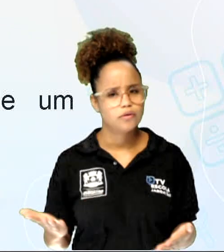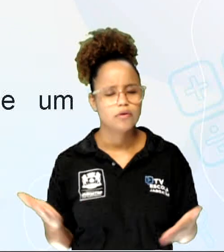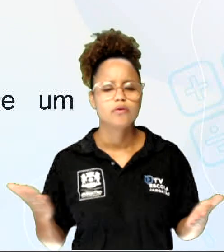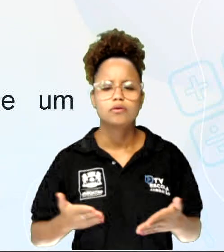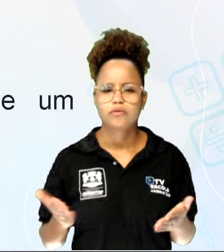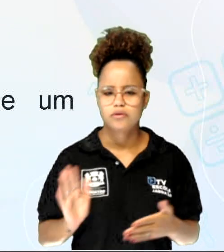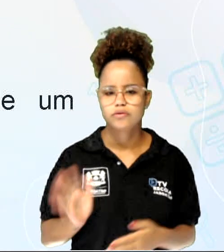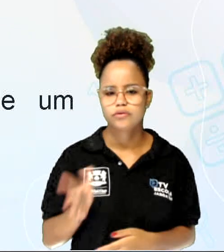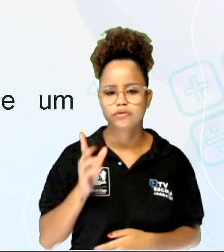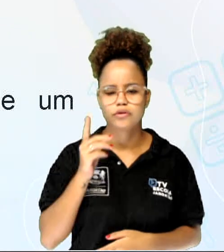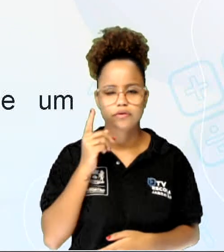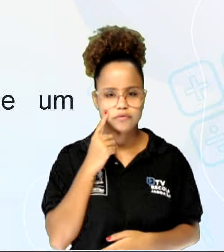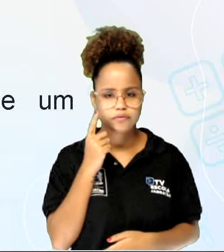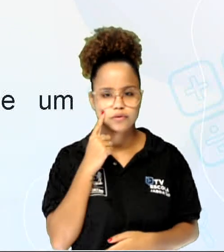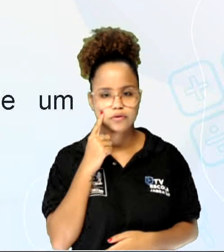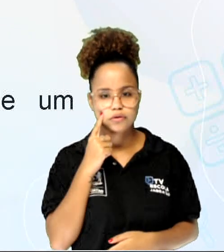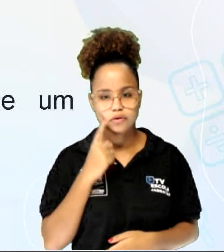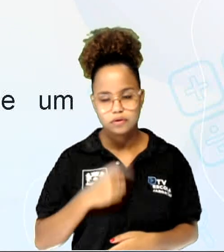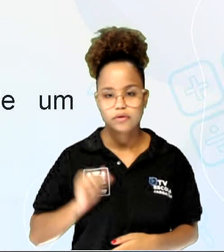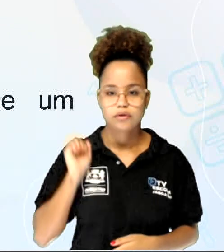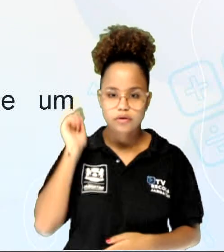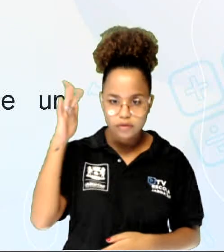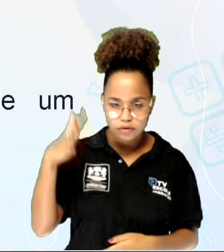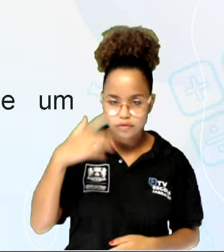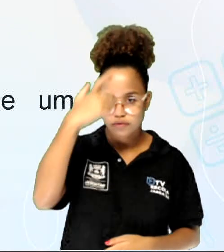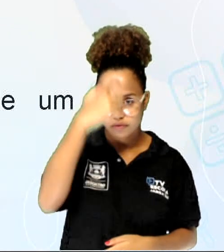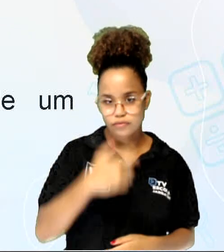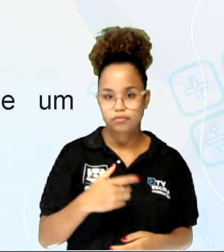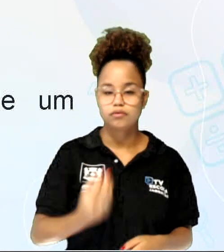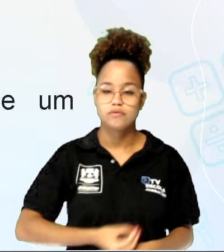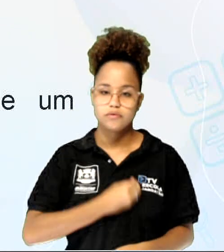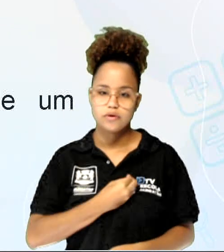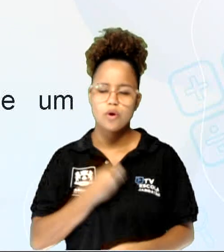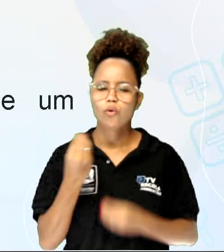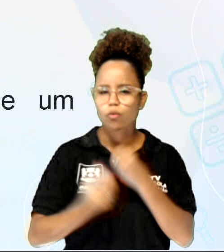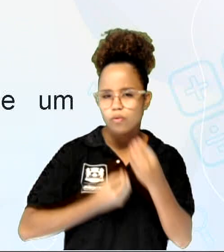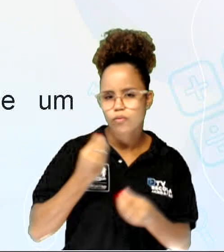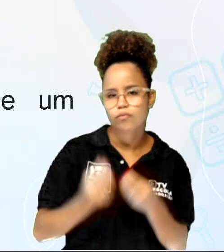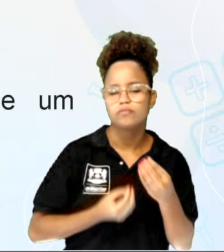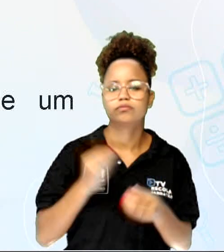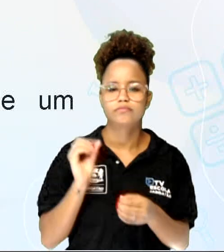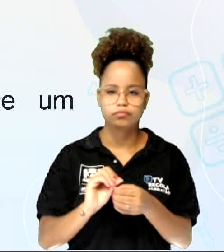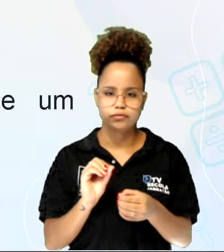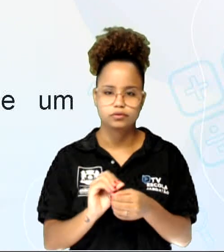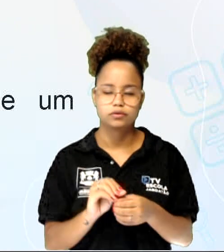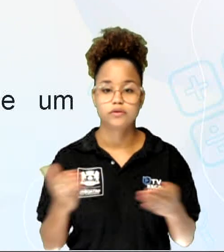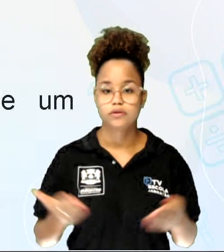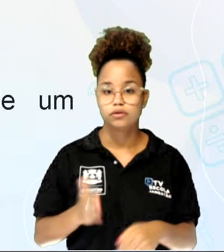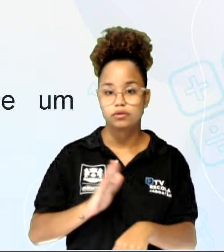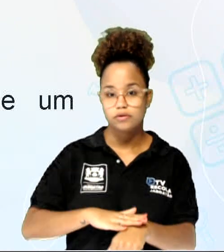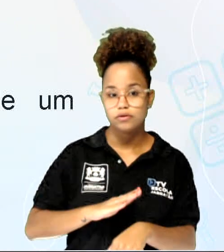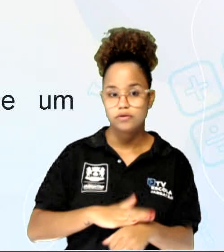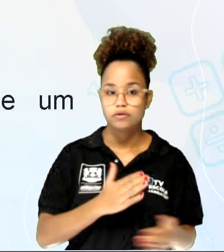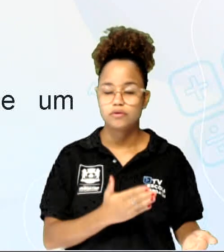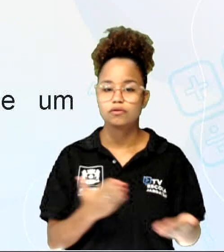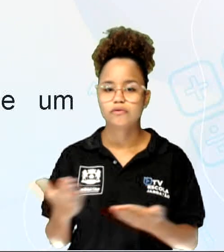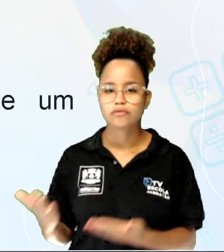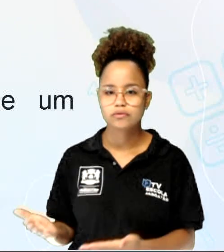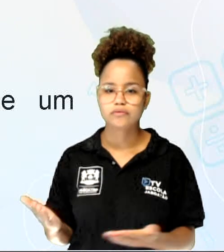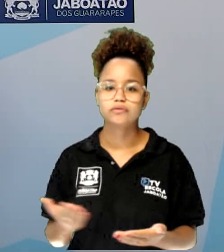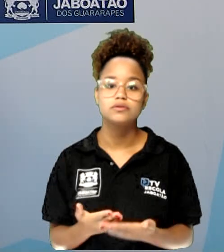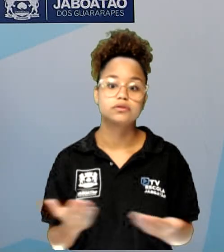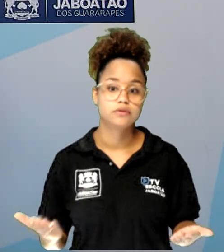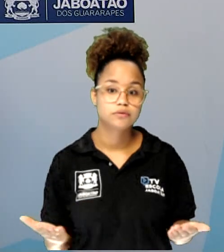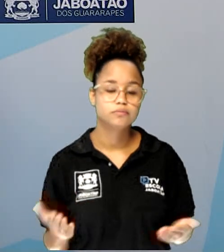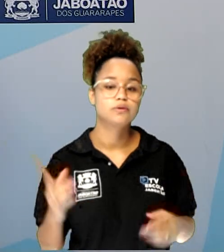a autobiografia, como fazer uma autobiografia. E, neste momento, eu convido vocês para o nosso